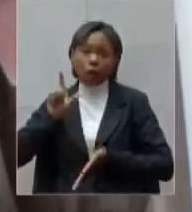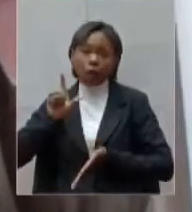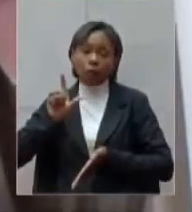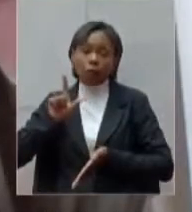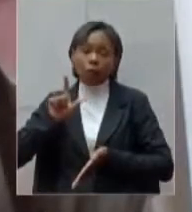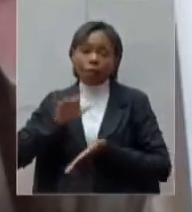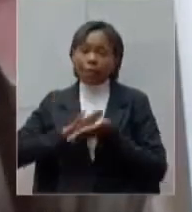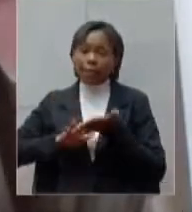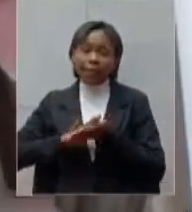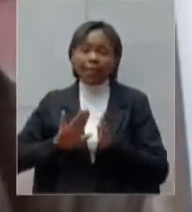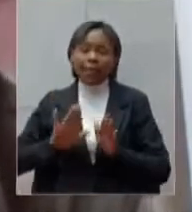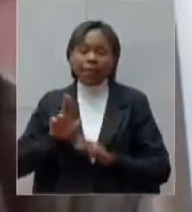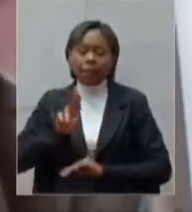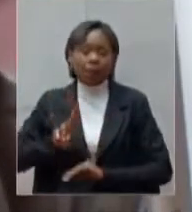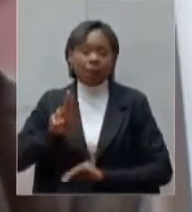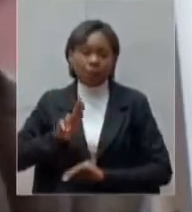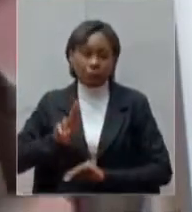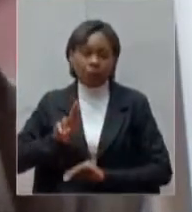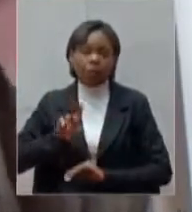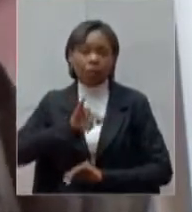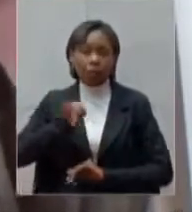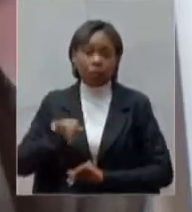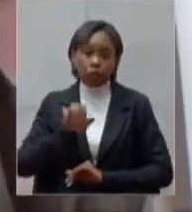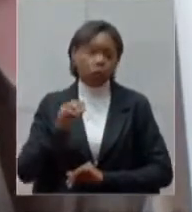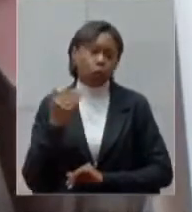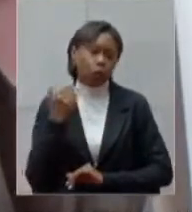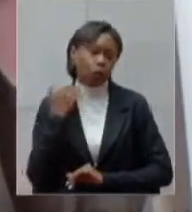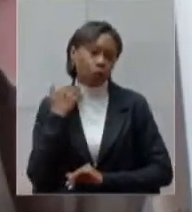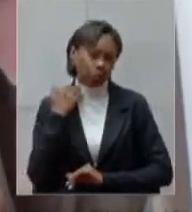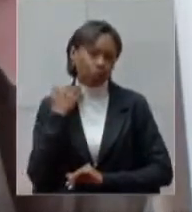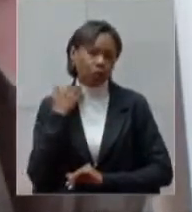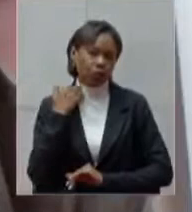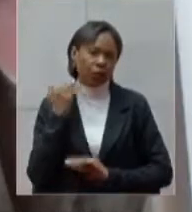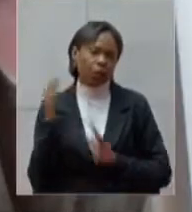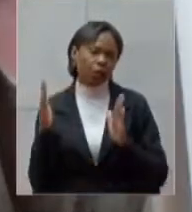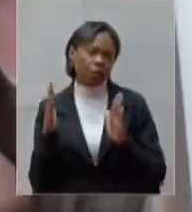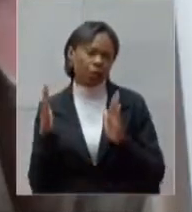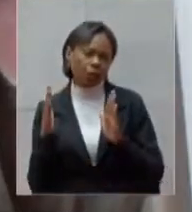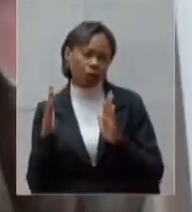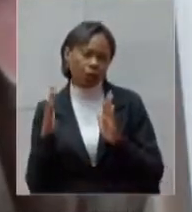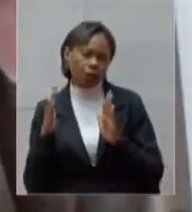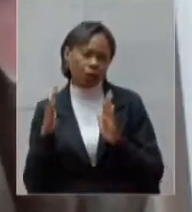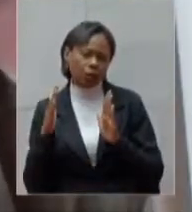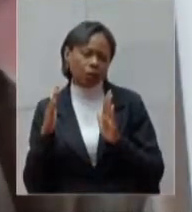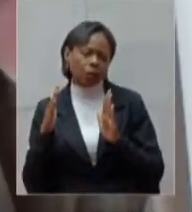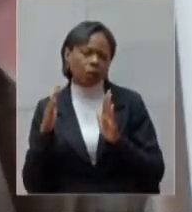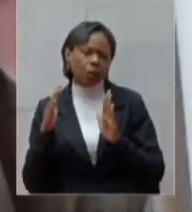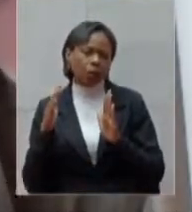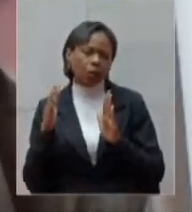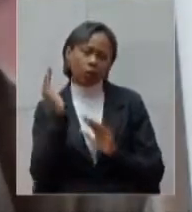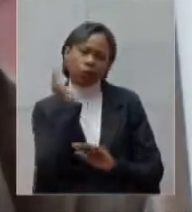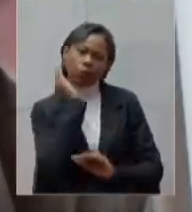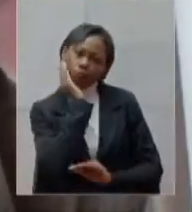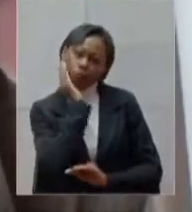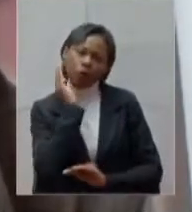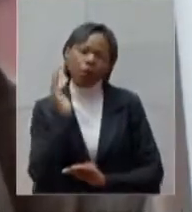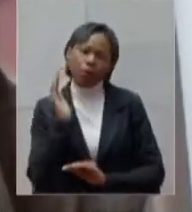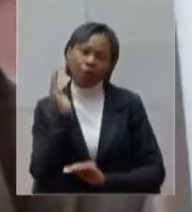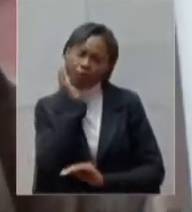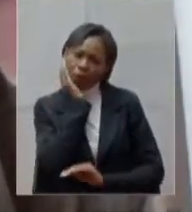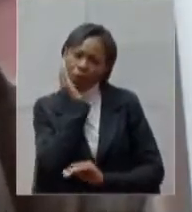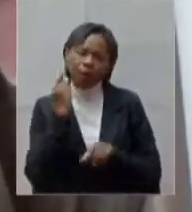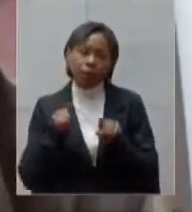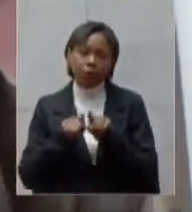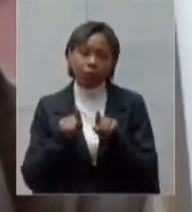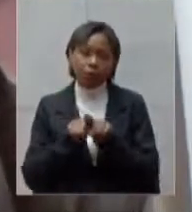adequada à população de Juiz de Fora e de uma parte da Mata Mineira lembrando que Juiz de Fora é sede de uma macro região